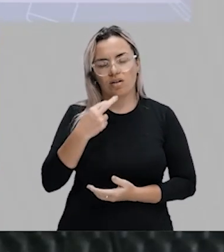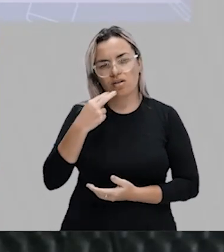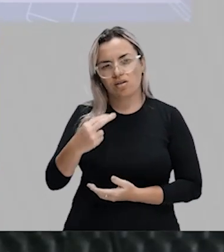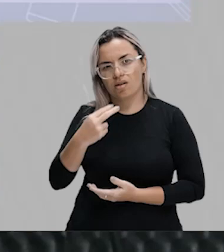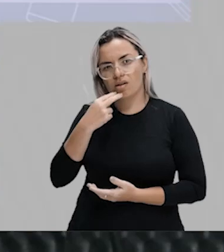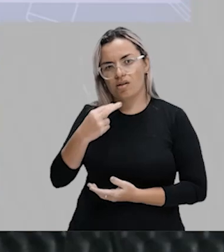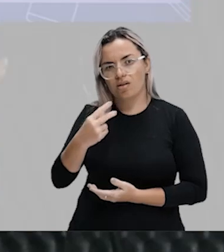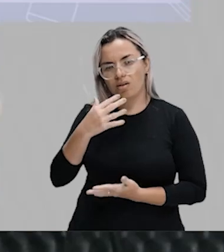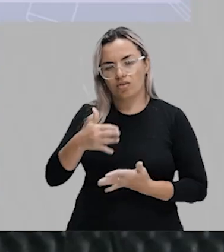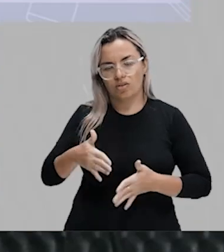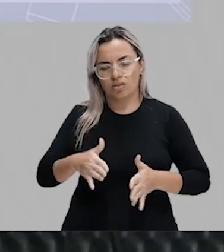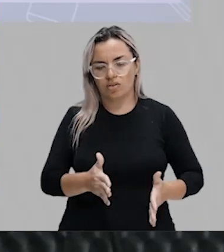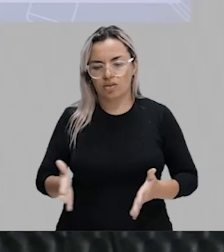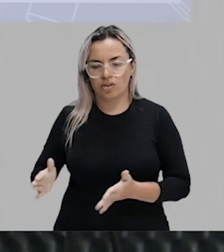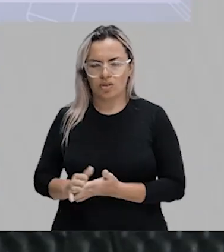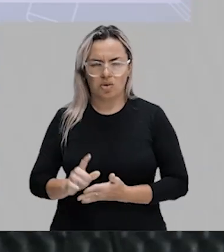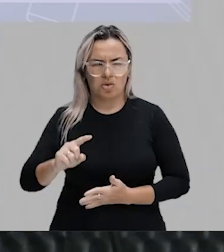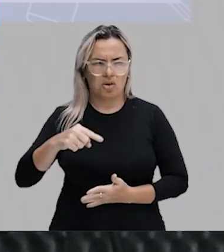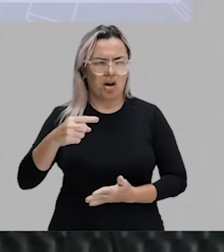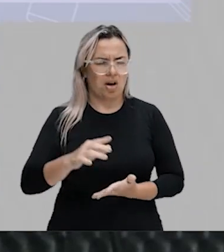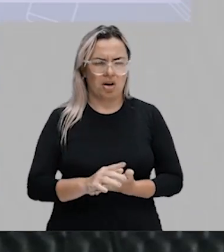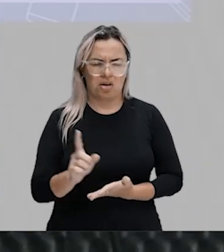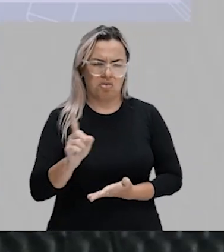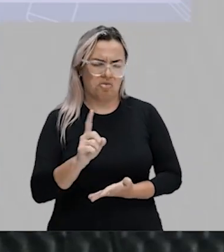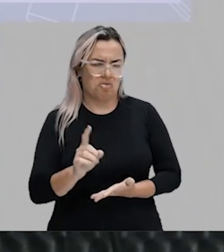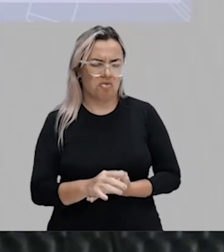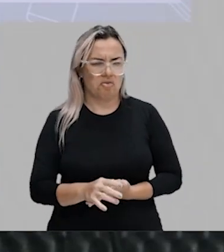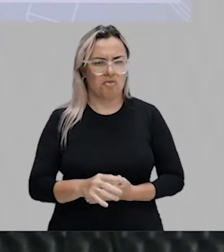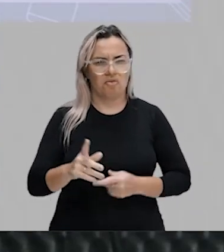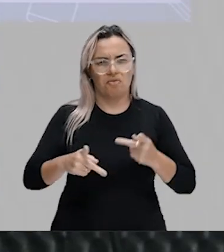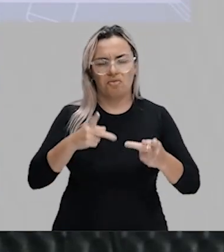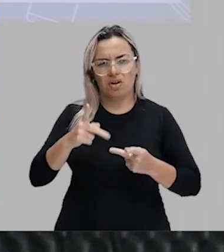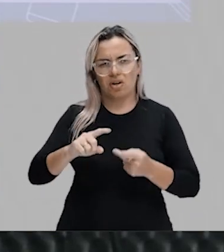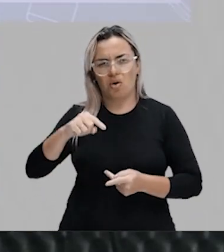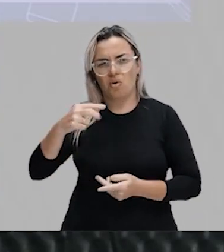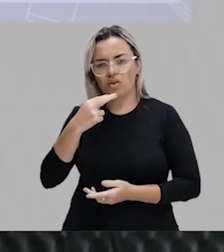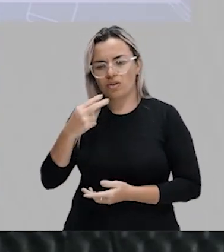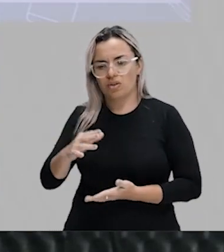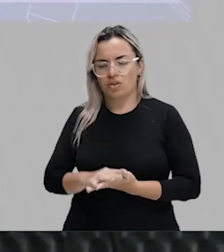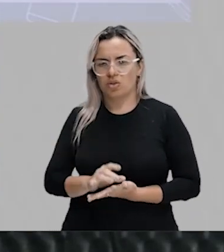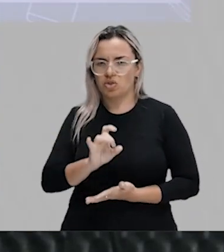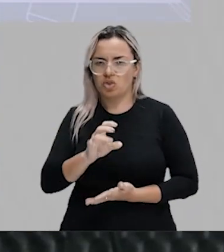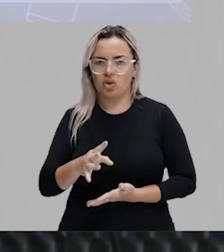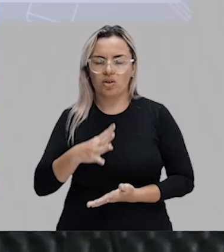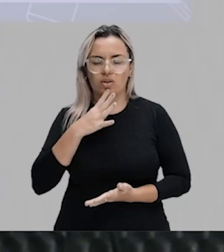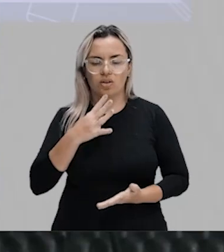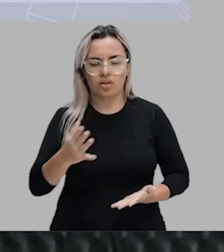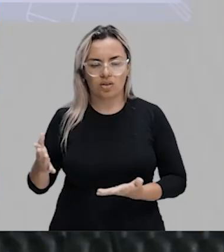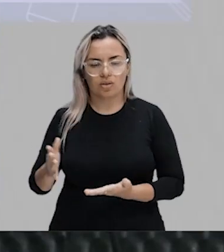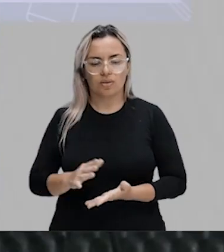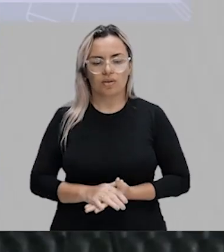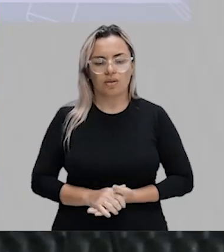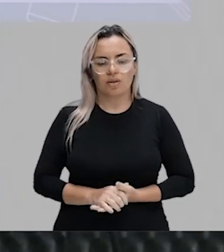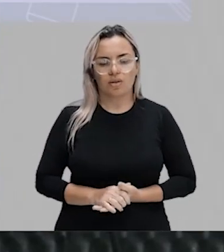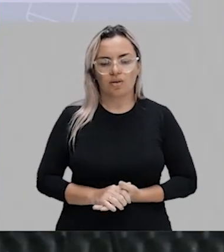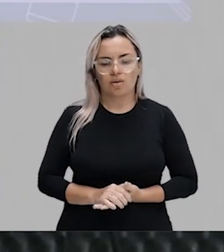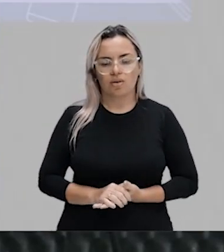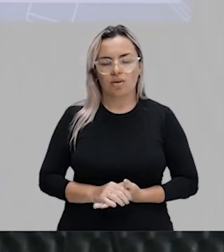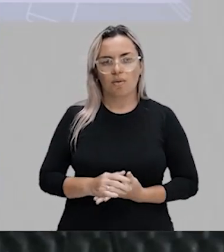se fala inglês. Então, ninguém fala outro idioma, só conhece. Não é bem assim, não. Então, para falar espanhol